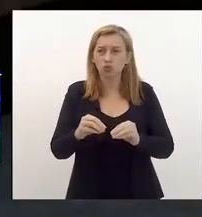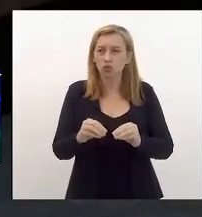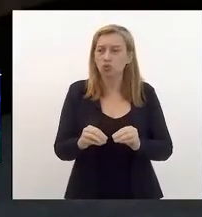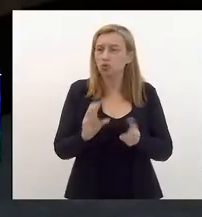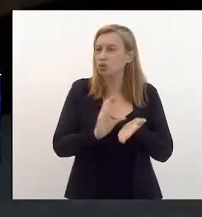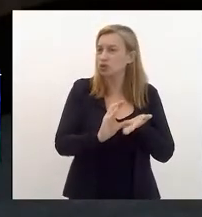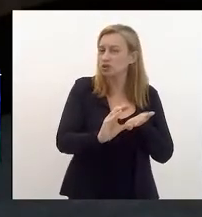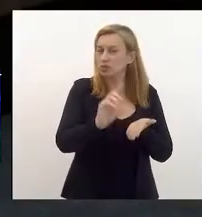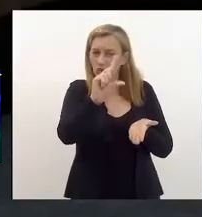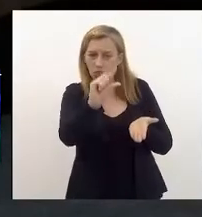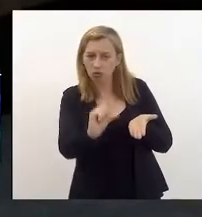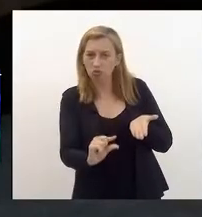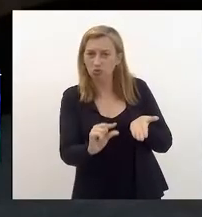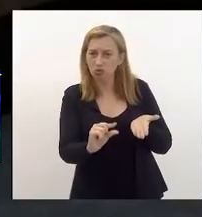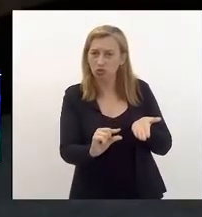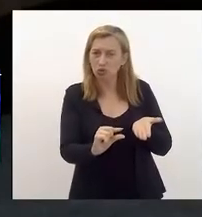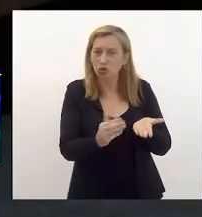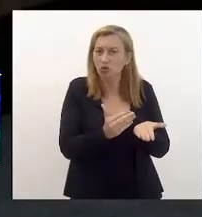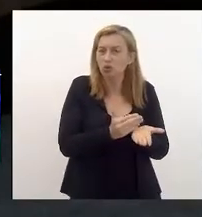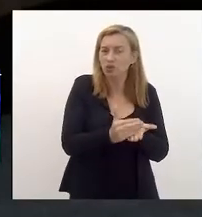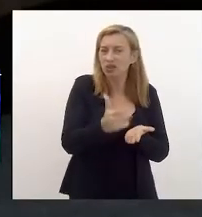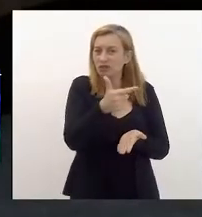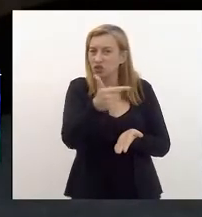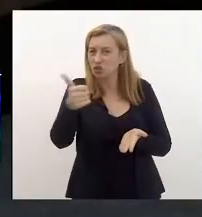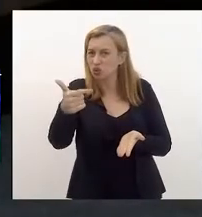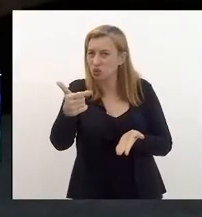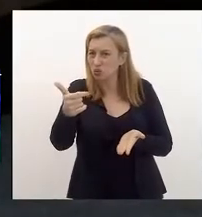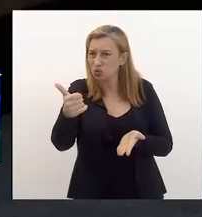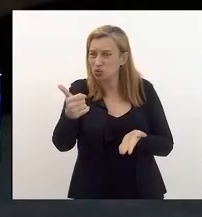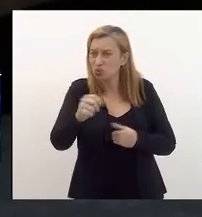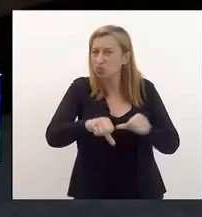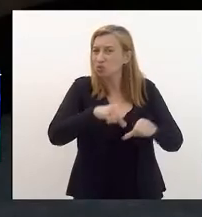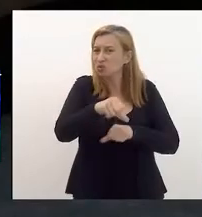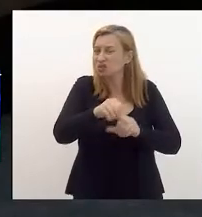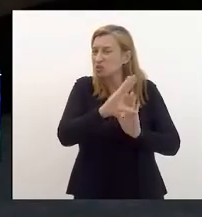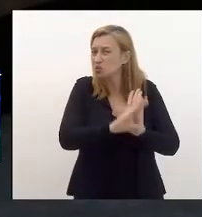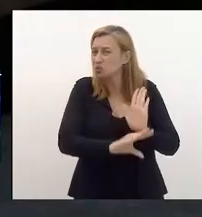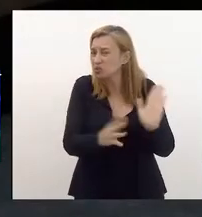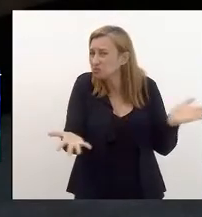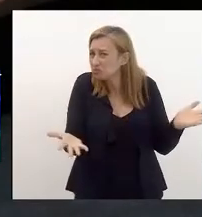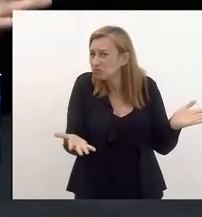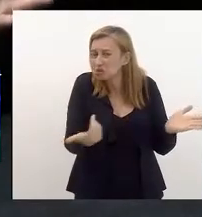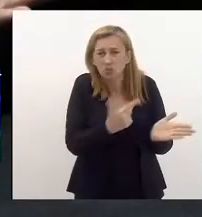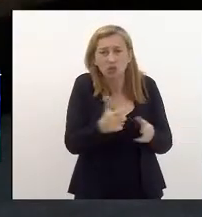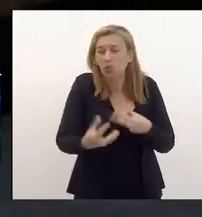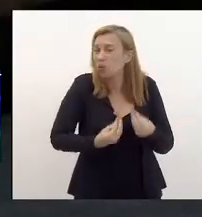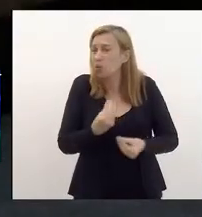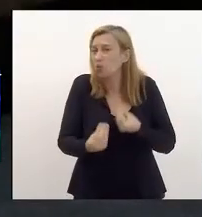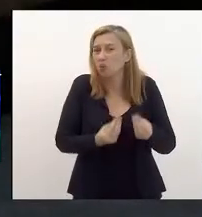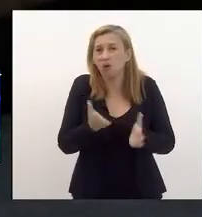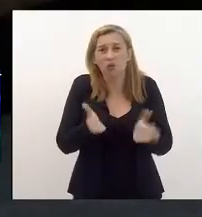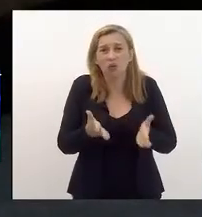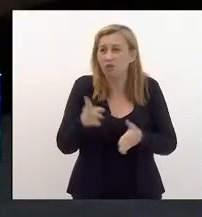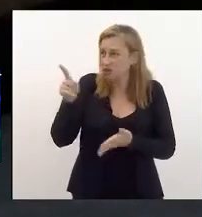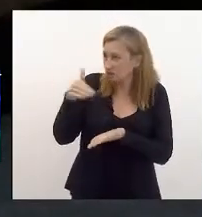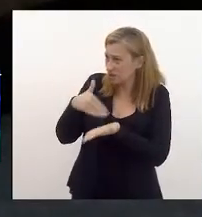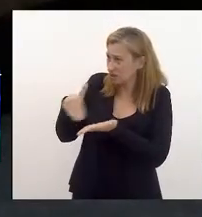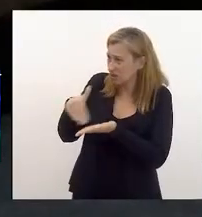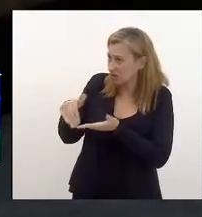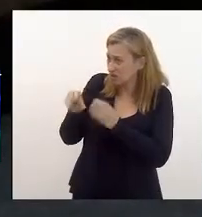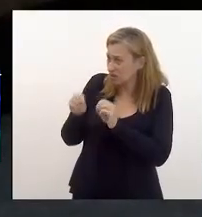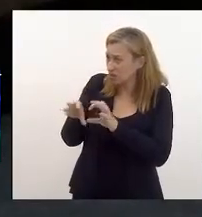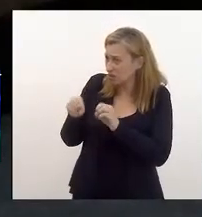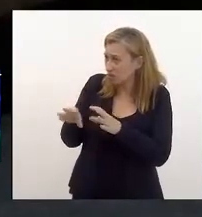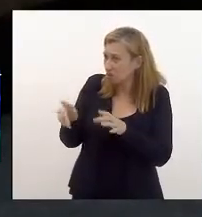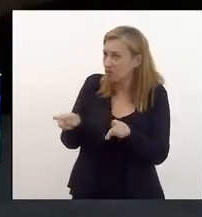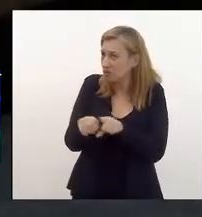2020 e 2021, começar a 2022, Eurico, fazendo mudança de currículo, se não tem cabimento agora, você foi secretário de educação, além de